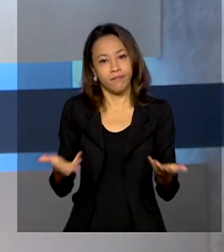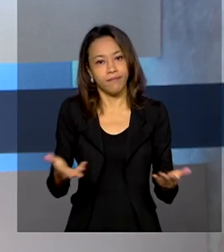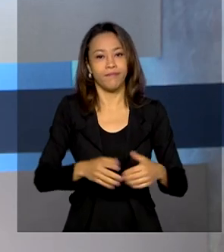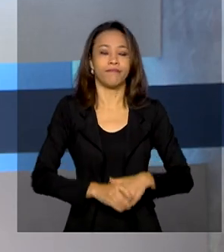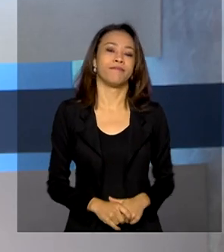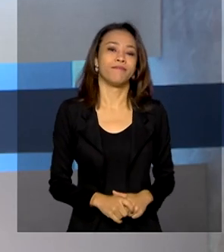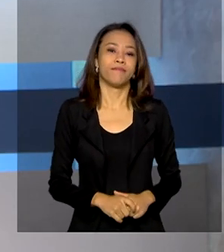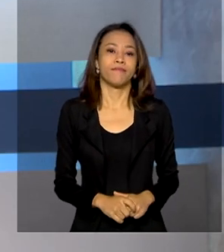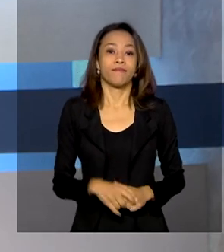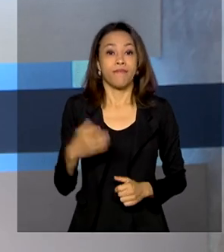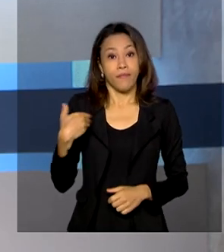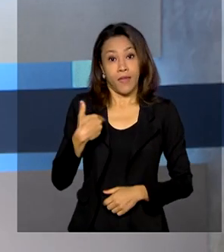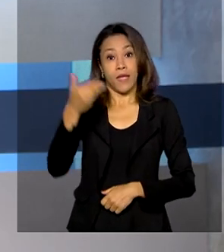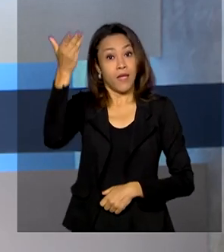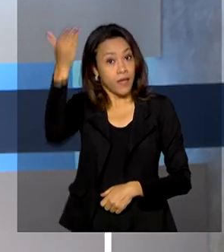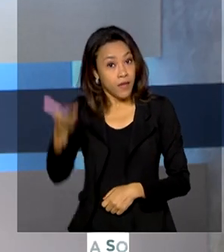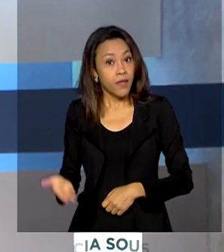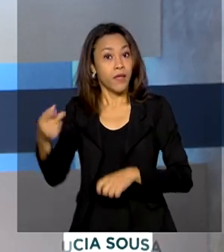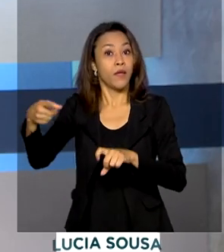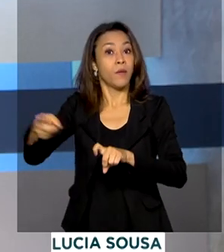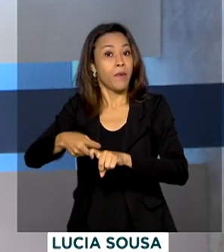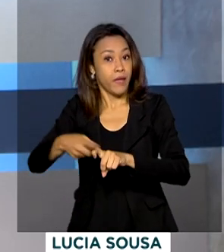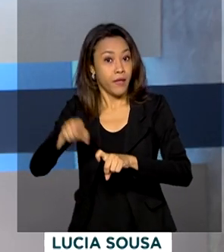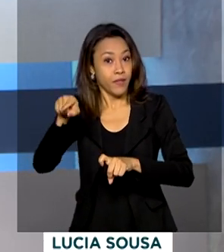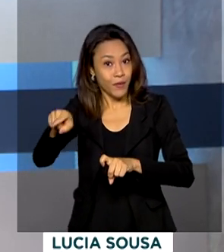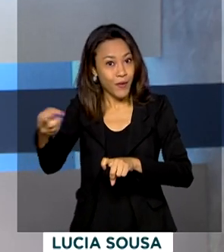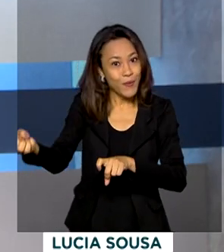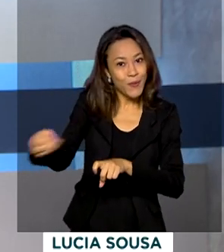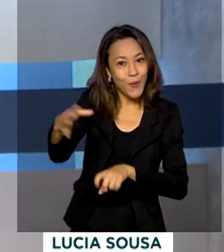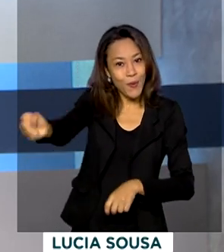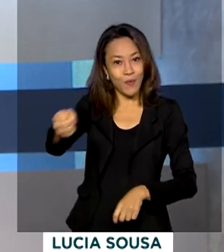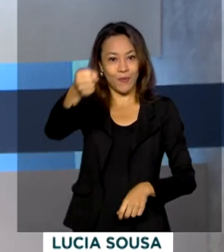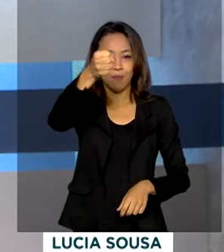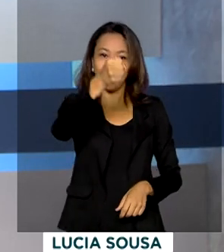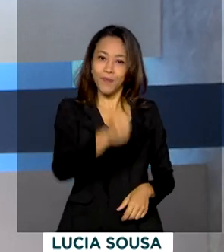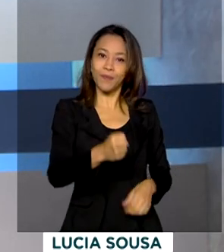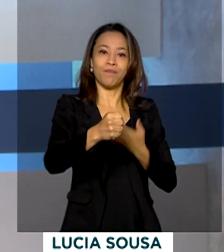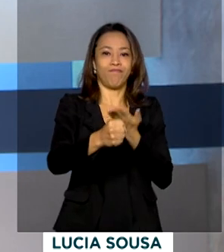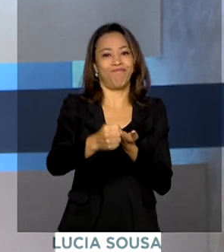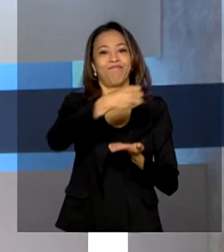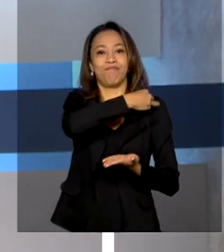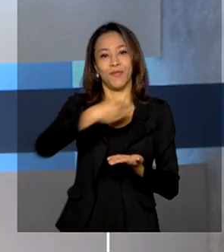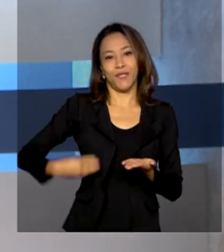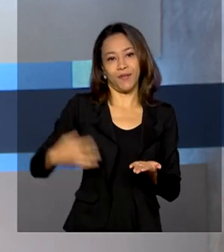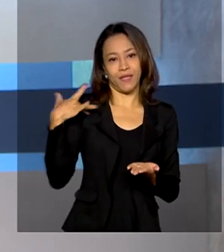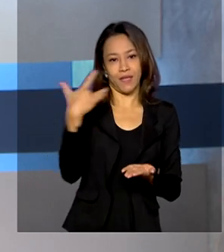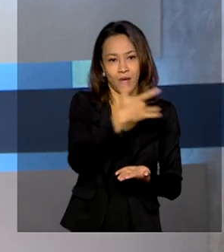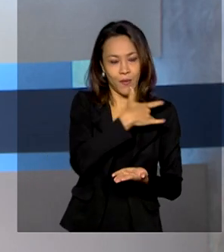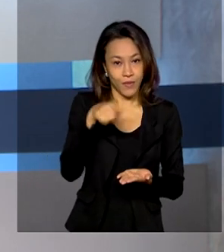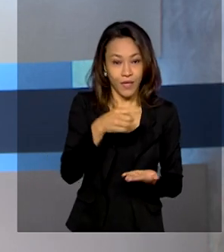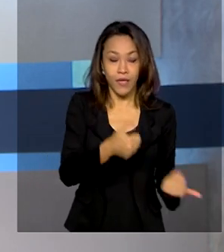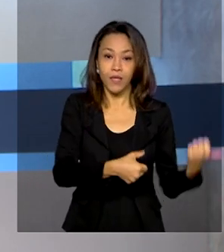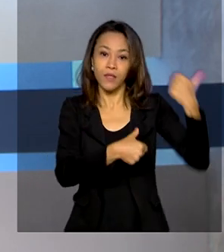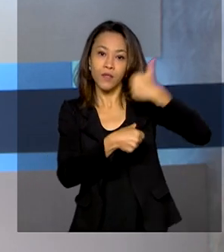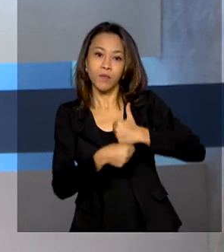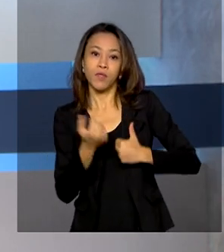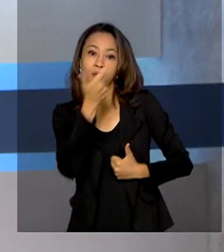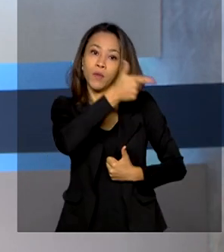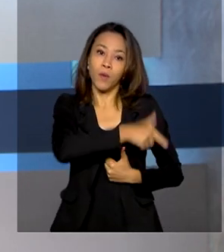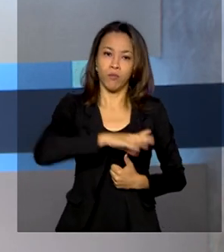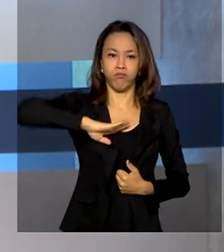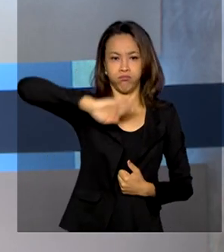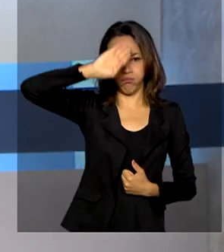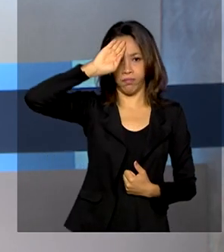E o médico cardiologista Marcelo Queiroga é o novo ministro da saúde. Ele assume a pasta no lugar do general Eduardo